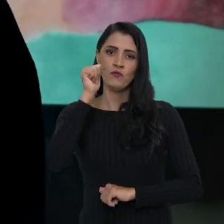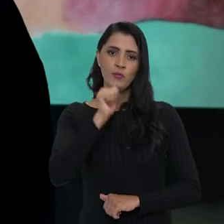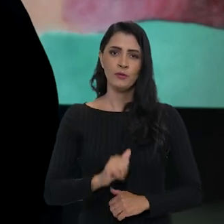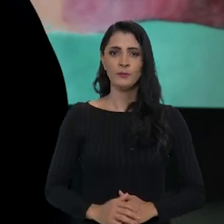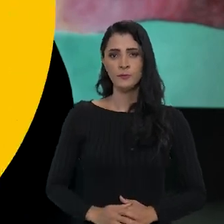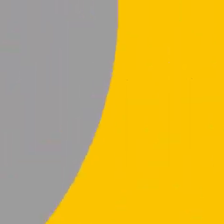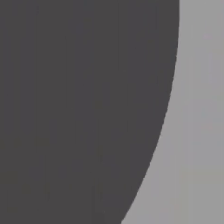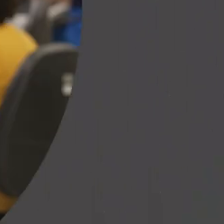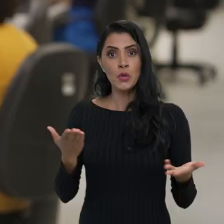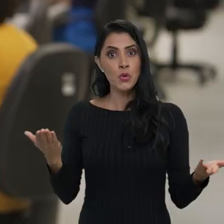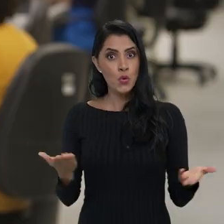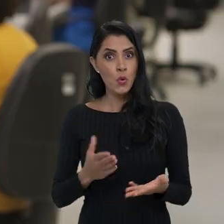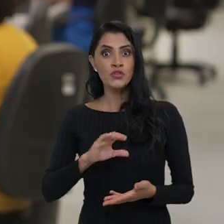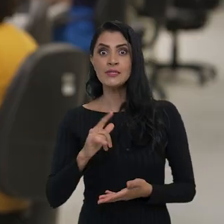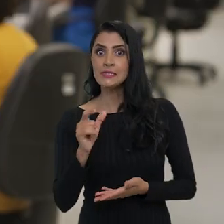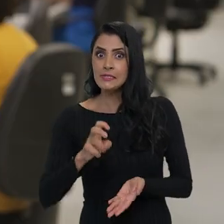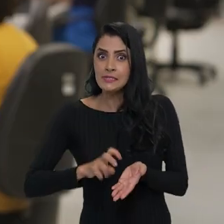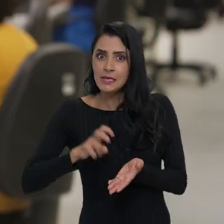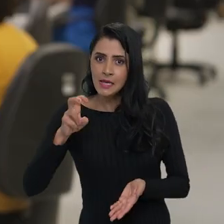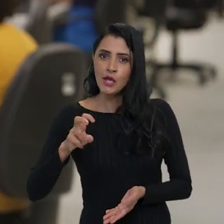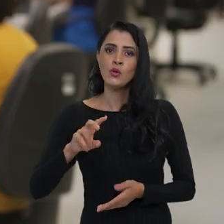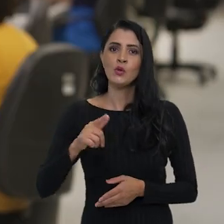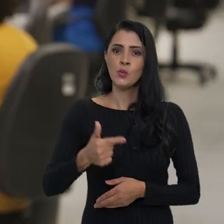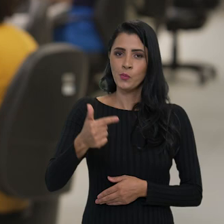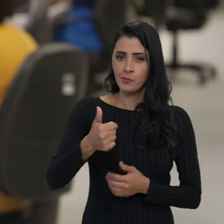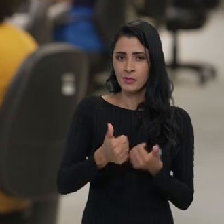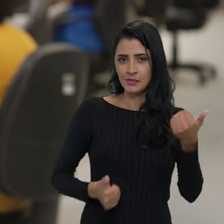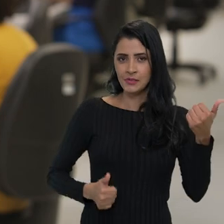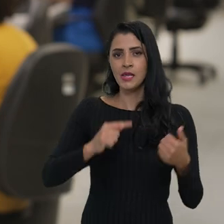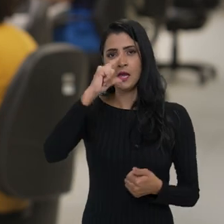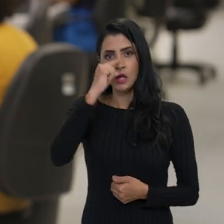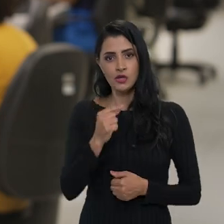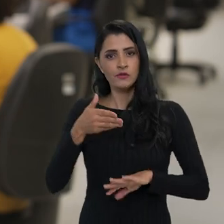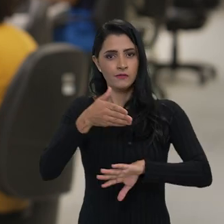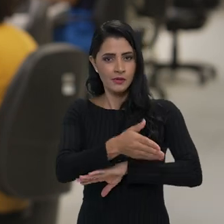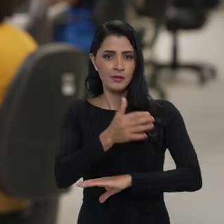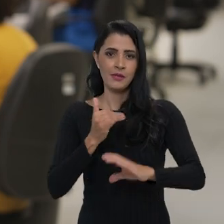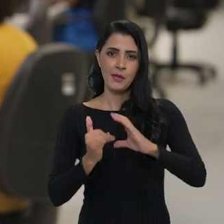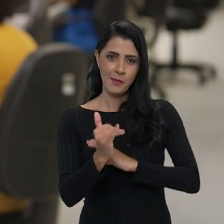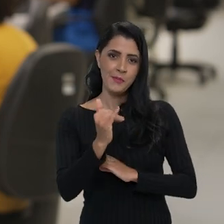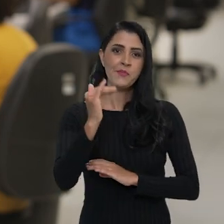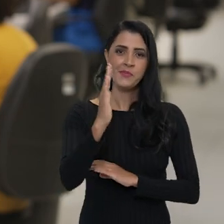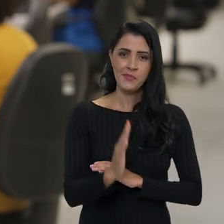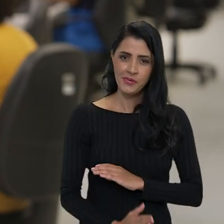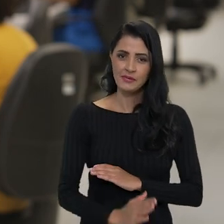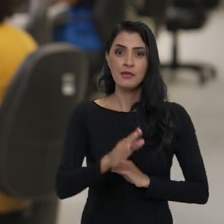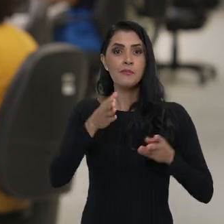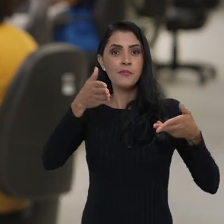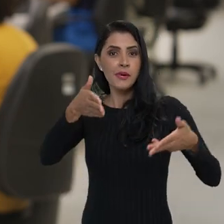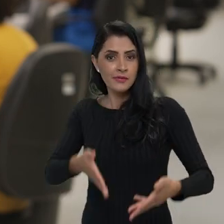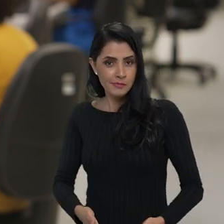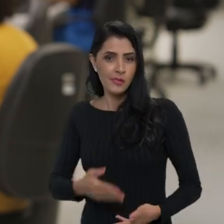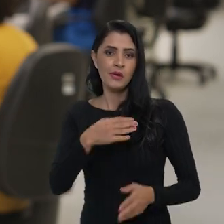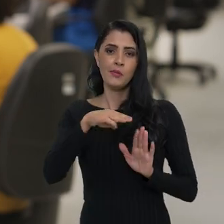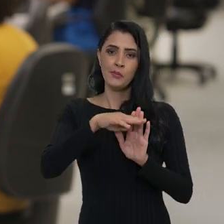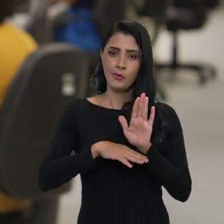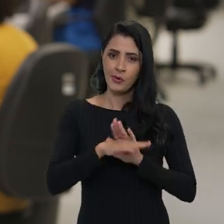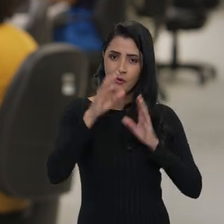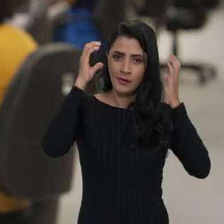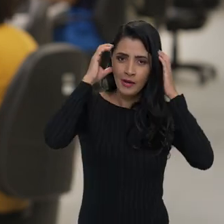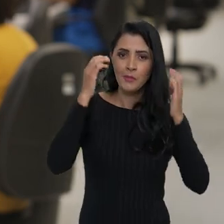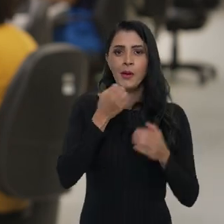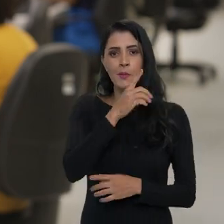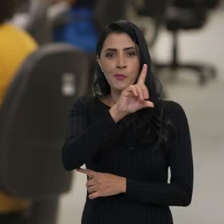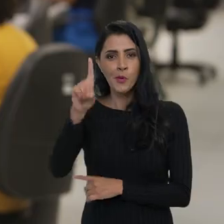do futebol feminino. E hoje, cedinho, o vice-presidente Geraldo Alckmin esteve aqui nos estúdios da EBC para participar do